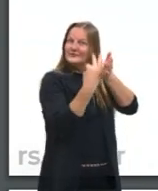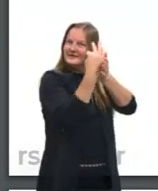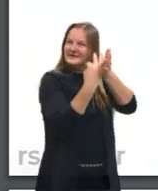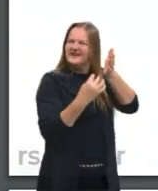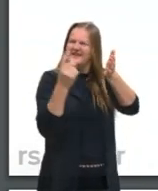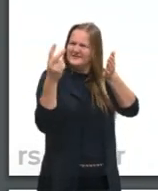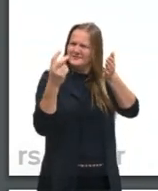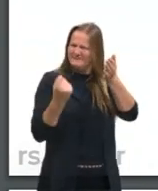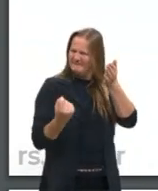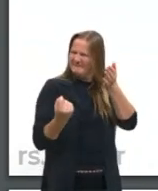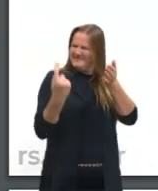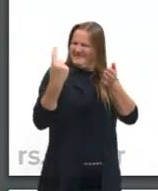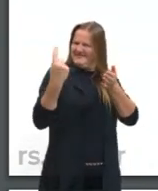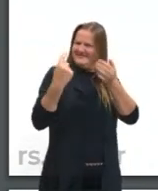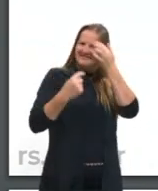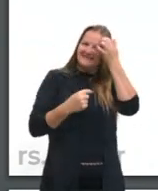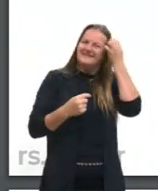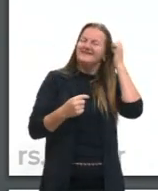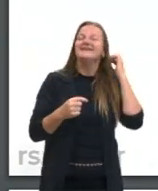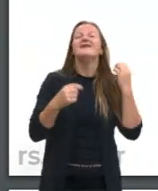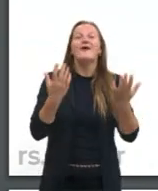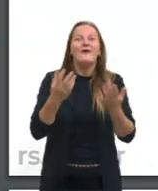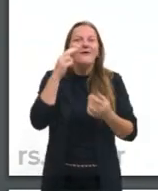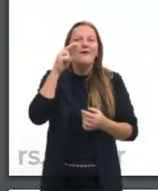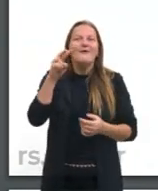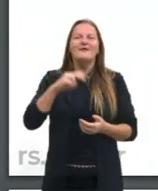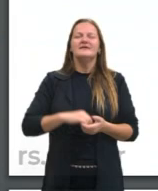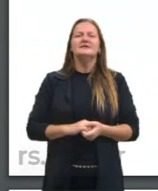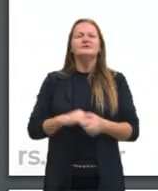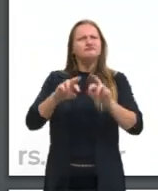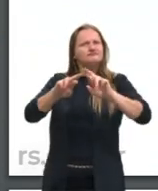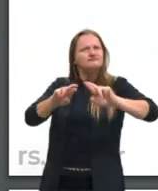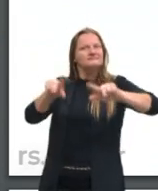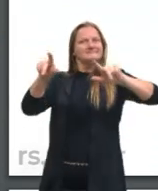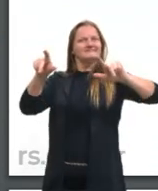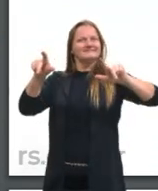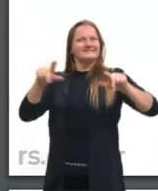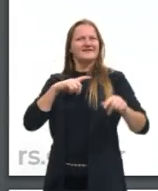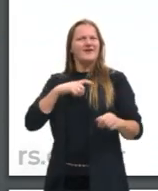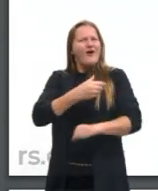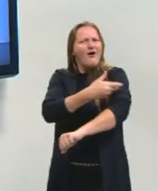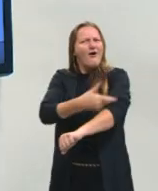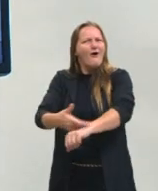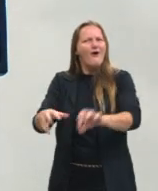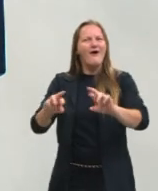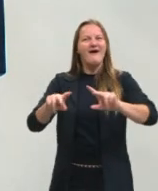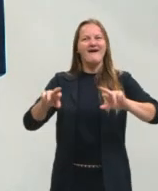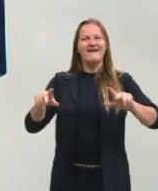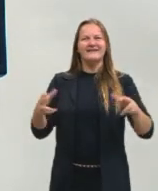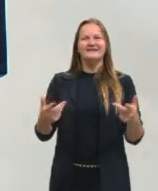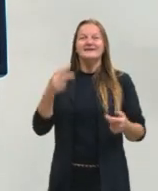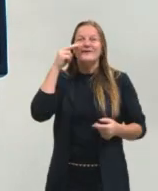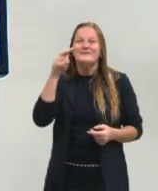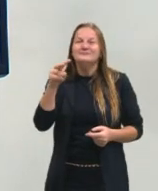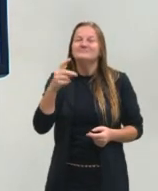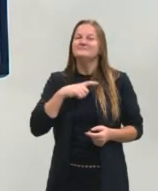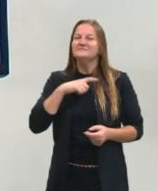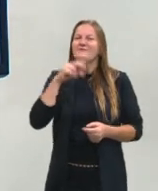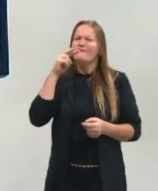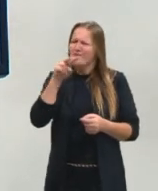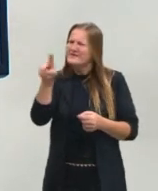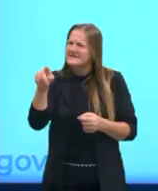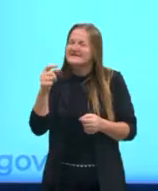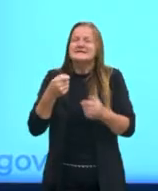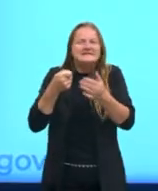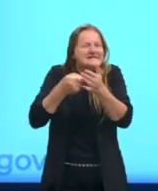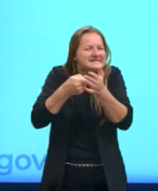E aqui eu trouxe um texto diferente do que a gente está acostumado. Eu quero que vocês tentem ler ele